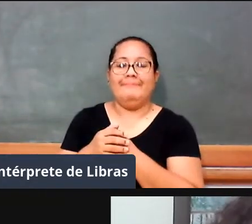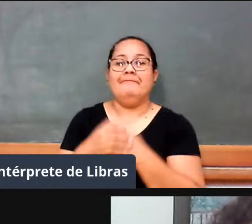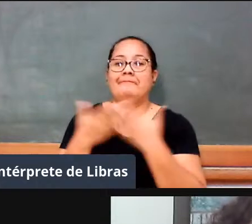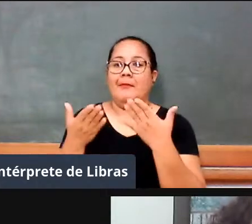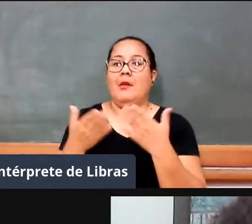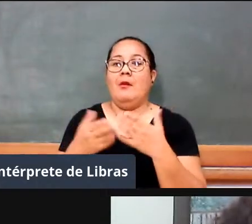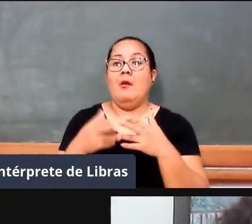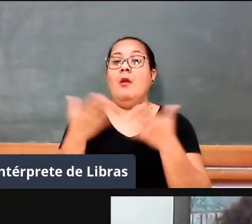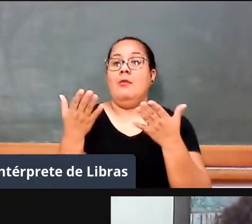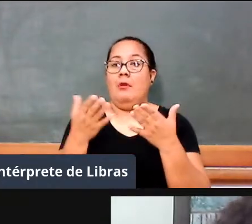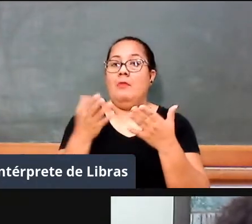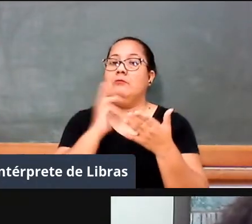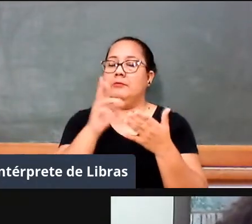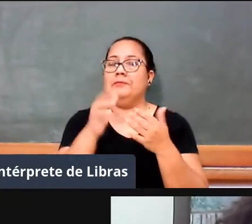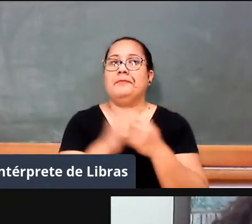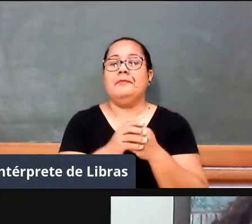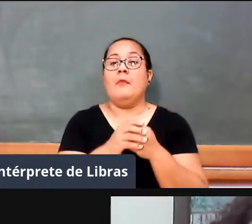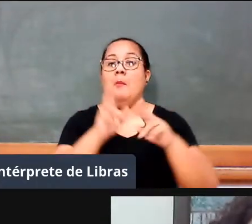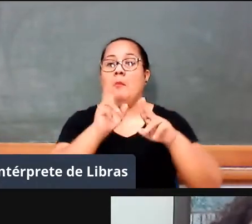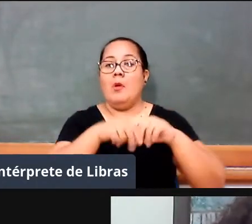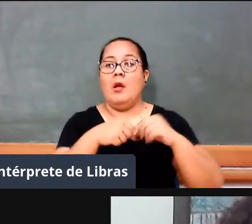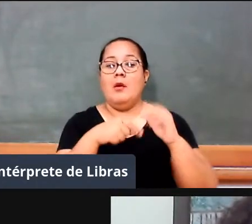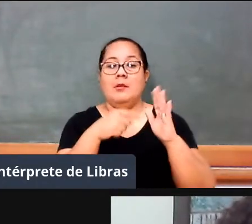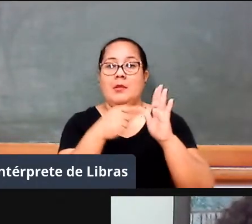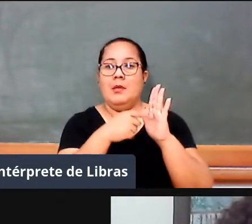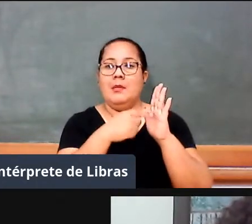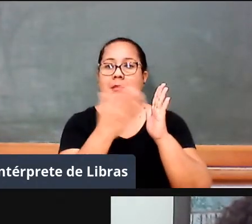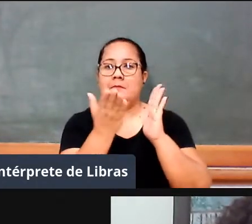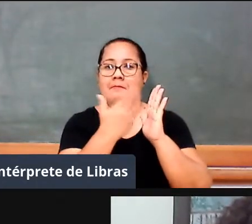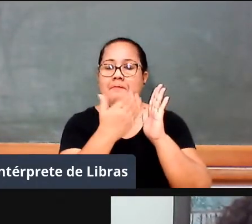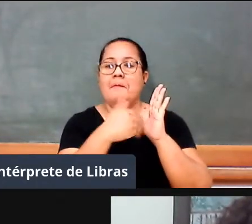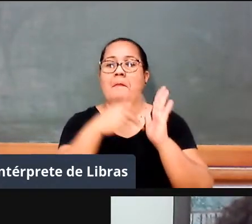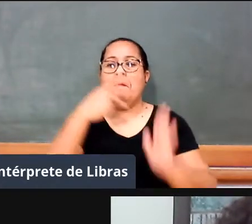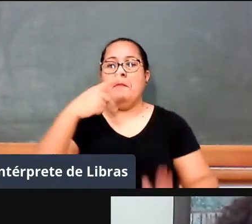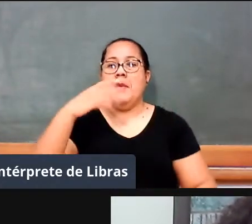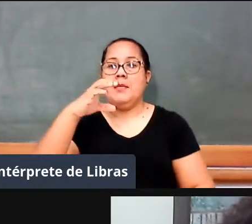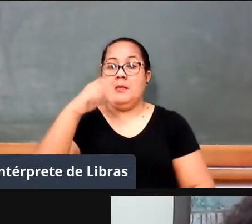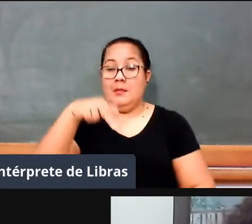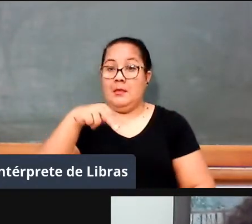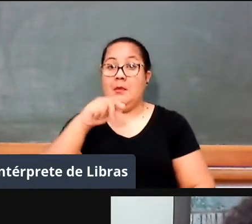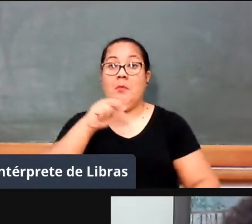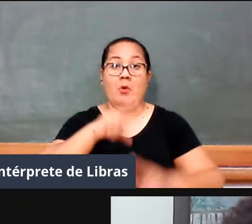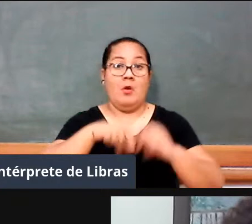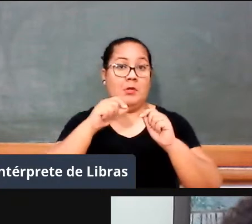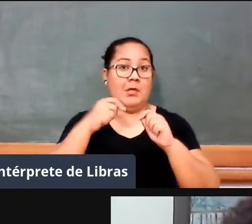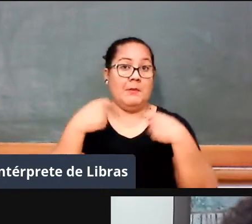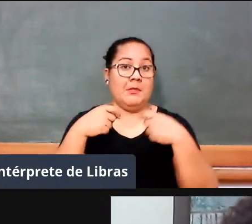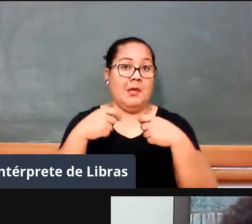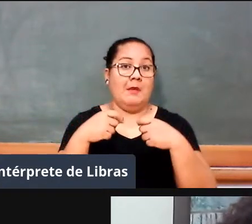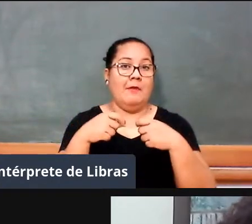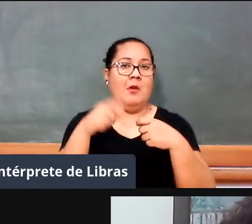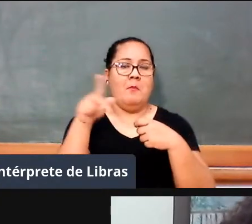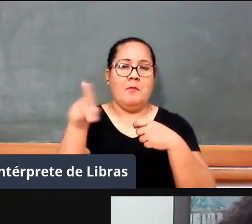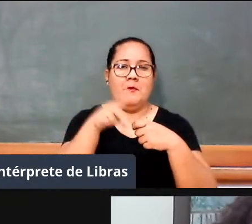curriculares, foi estabelecido que o professor poderia usar, seria interessante usar a história da matemática, não se falou da